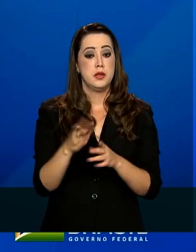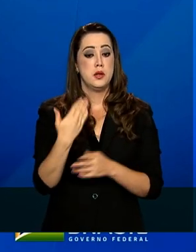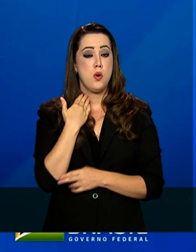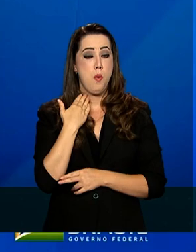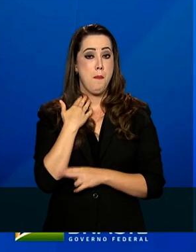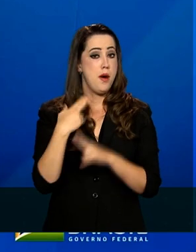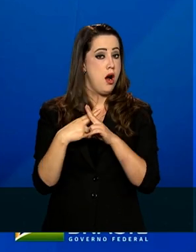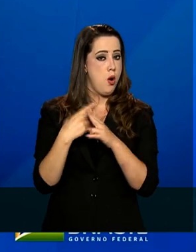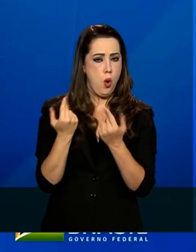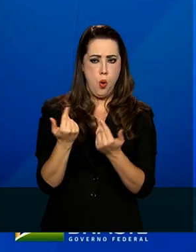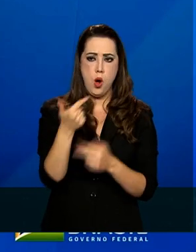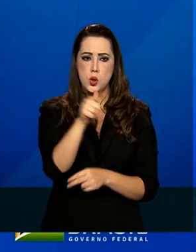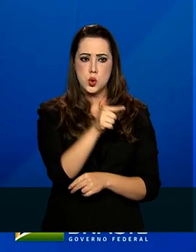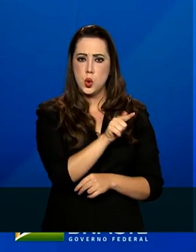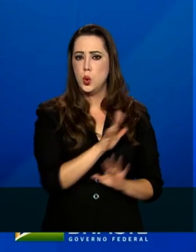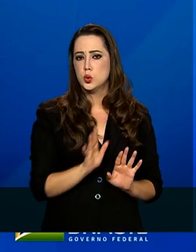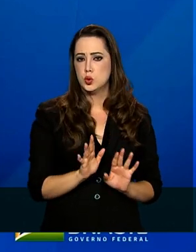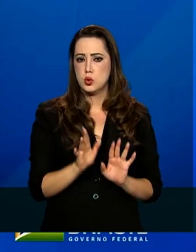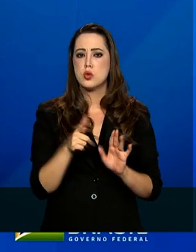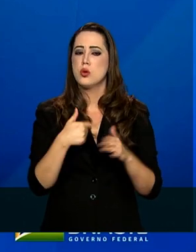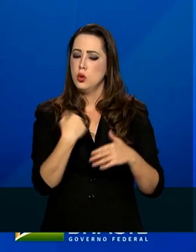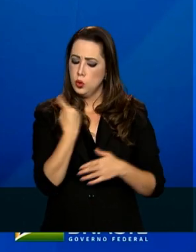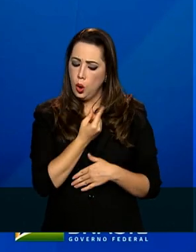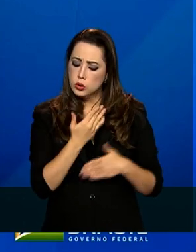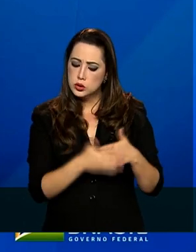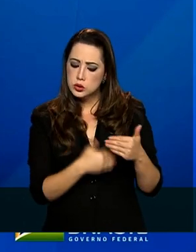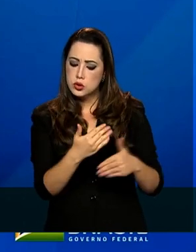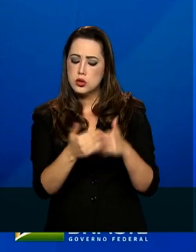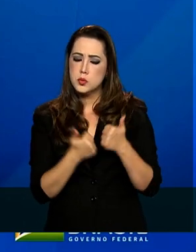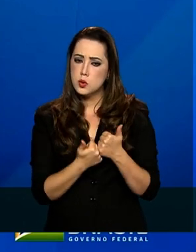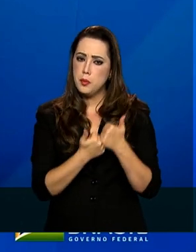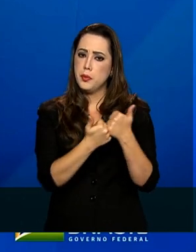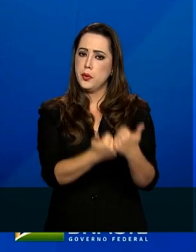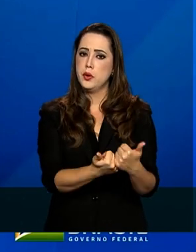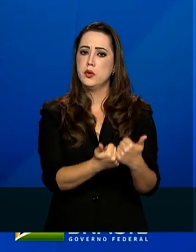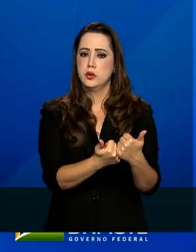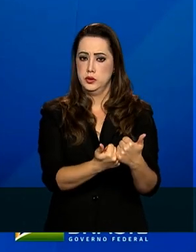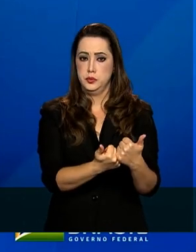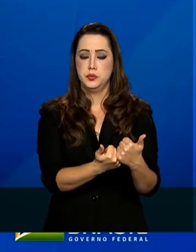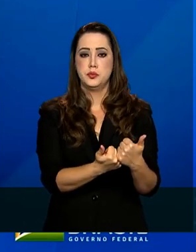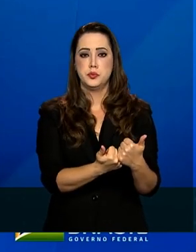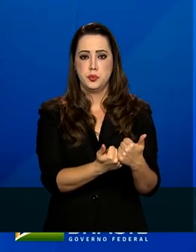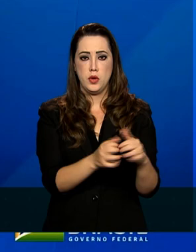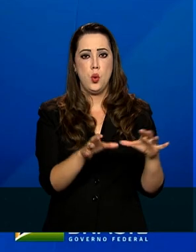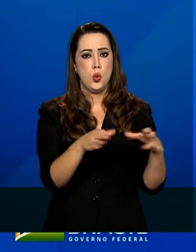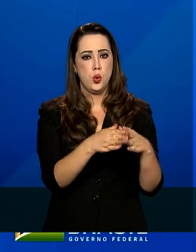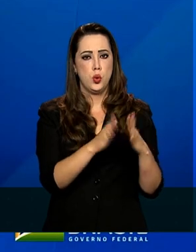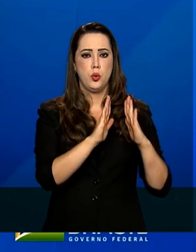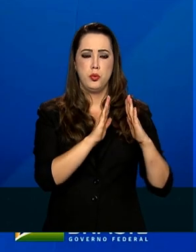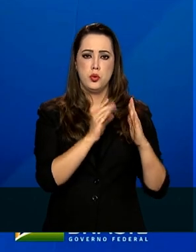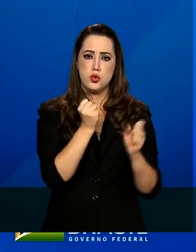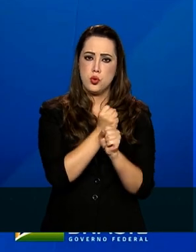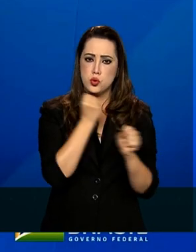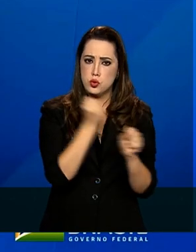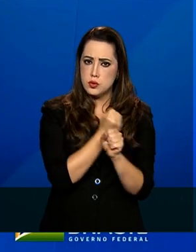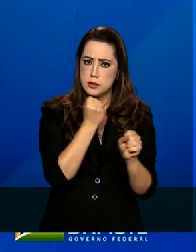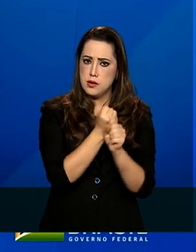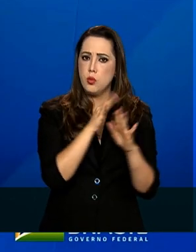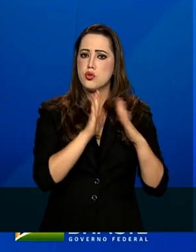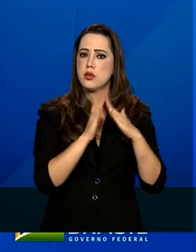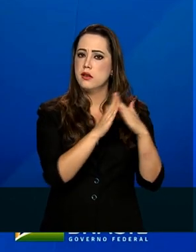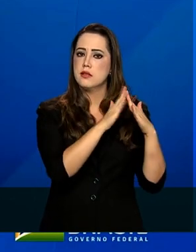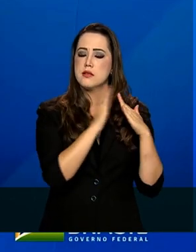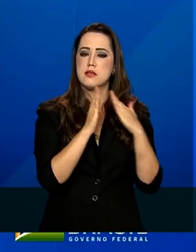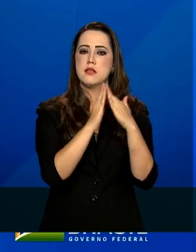mantemos, mantivemos e manteremos o apoio ao setor imobiliário. Fizemos